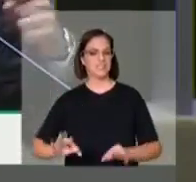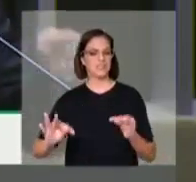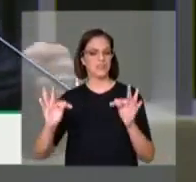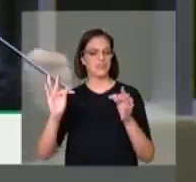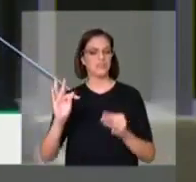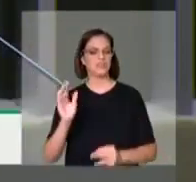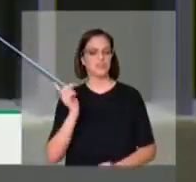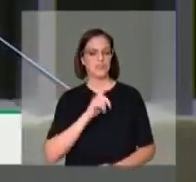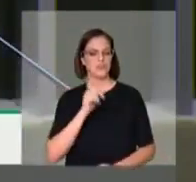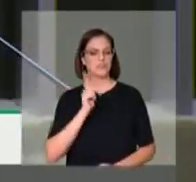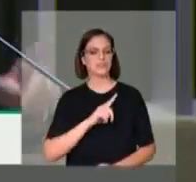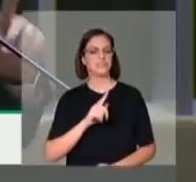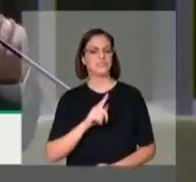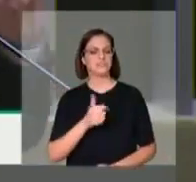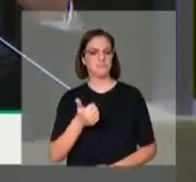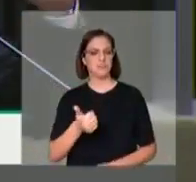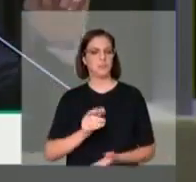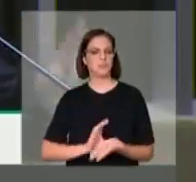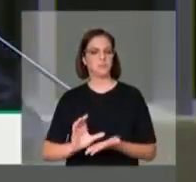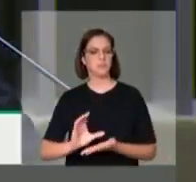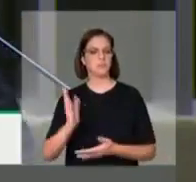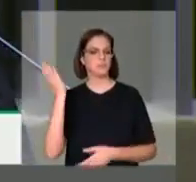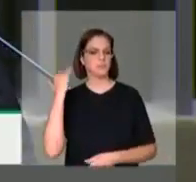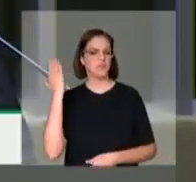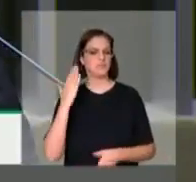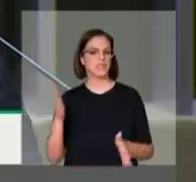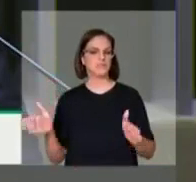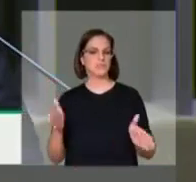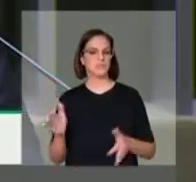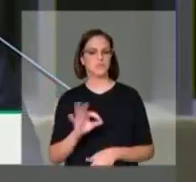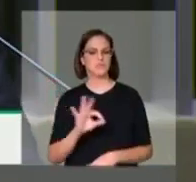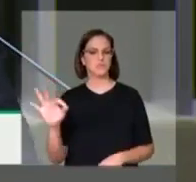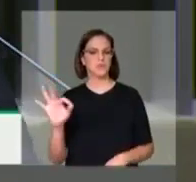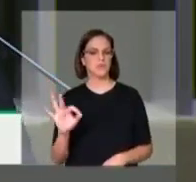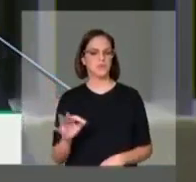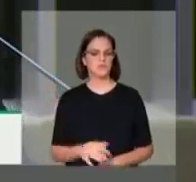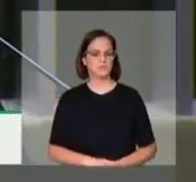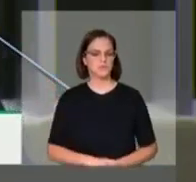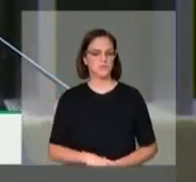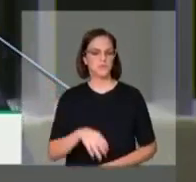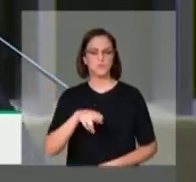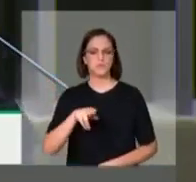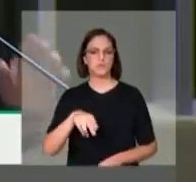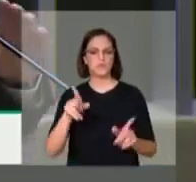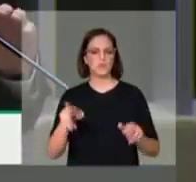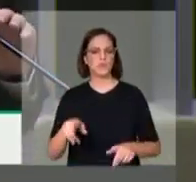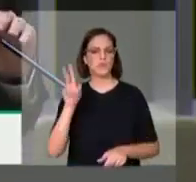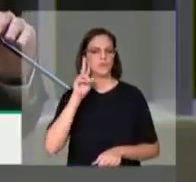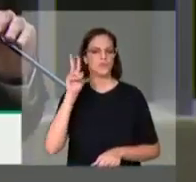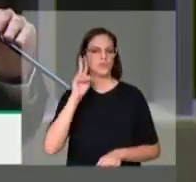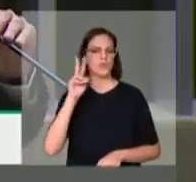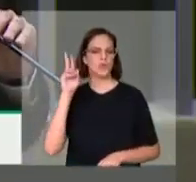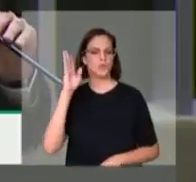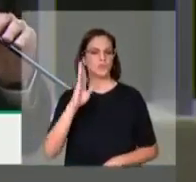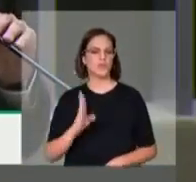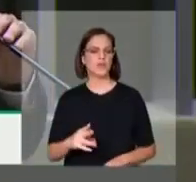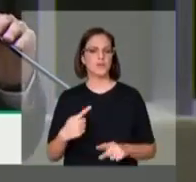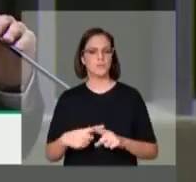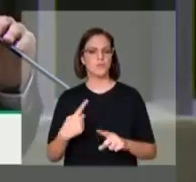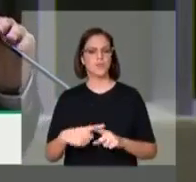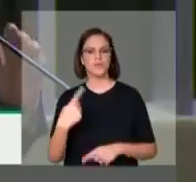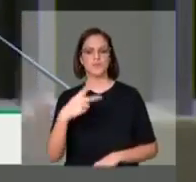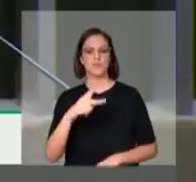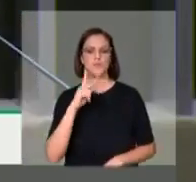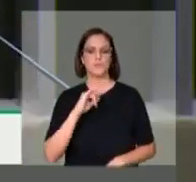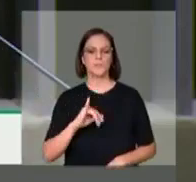alcançaram cifras inéditas na história do nosso país, graças à luta do vosso